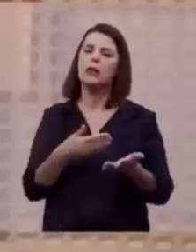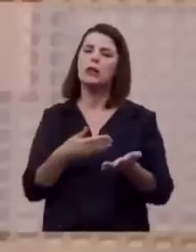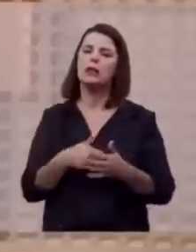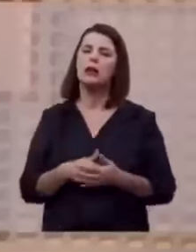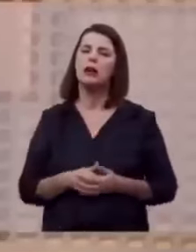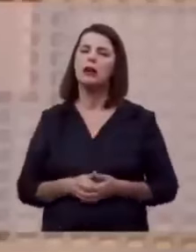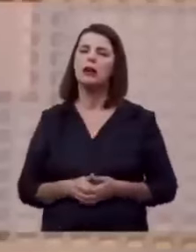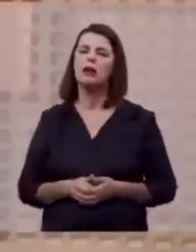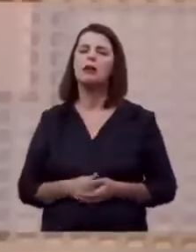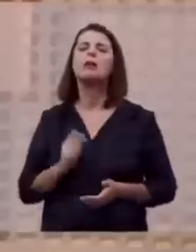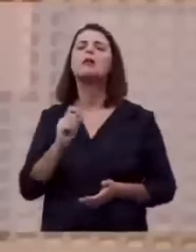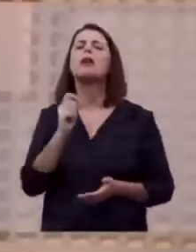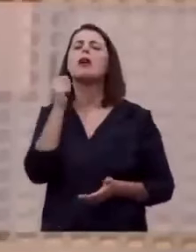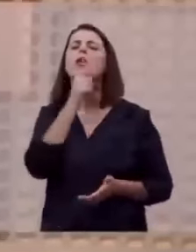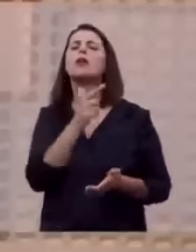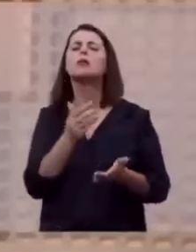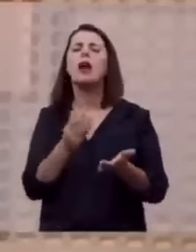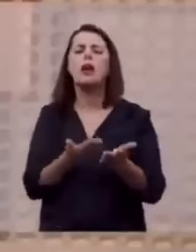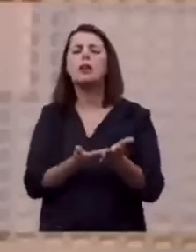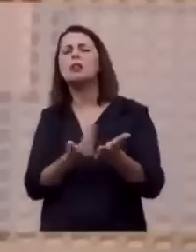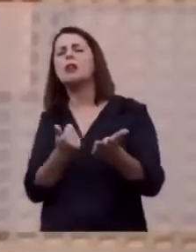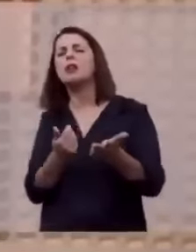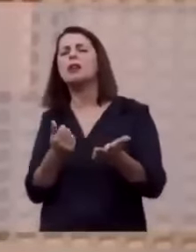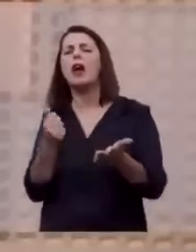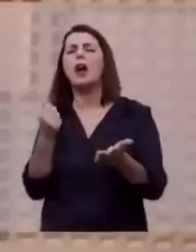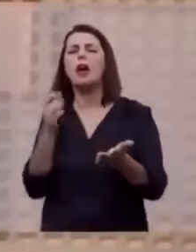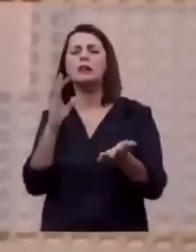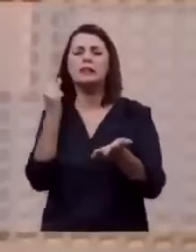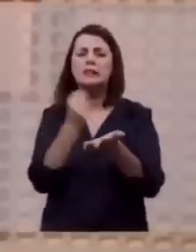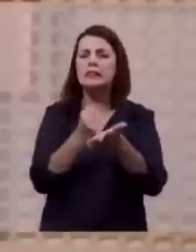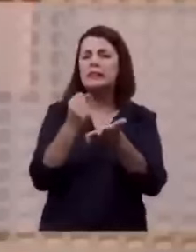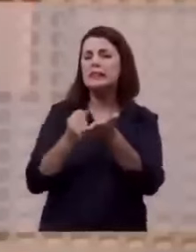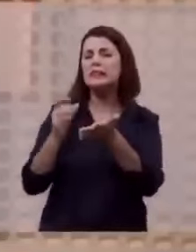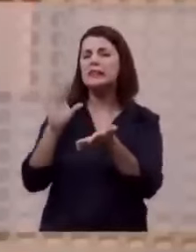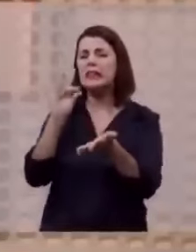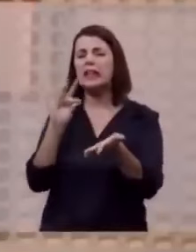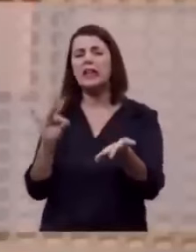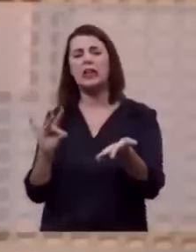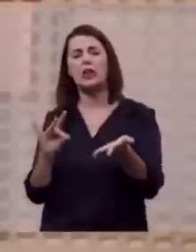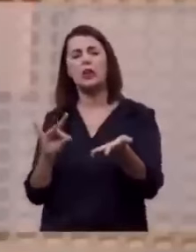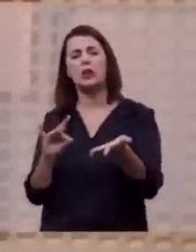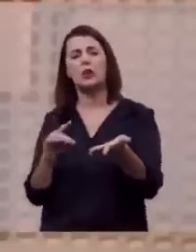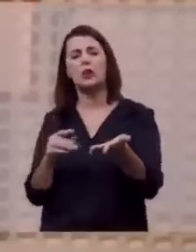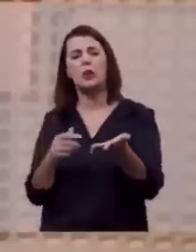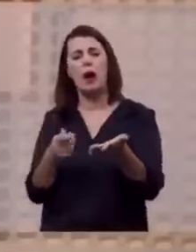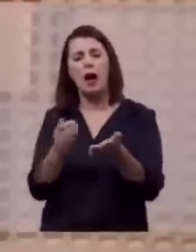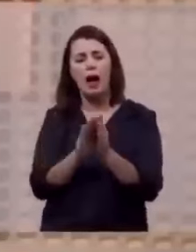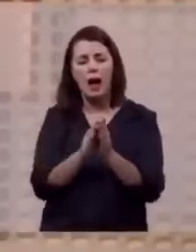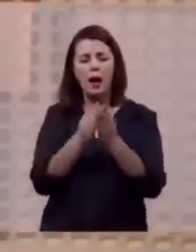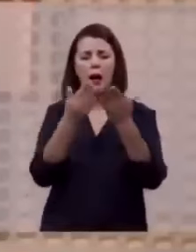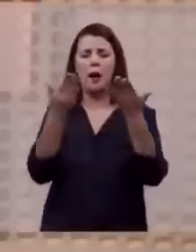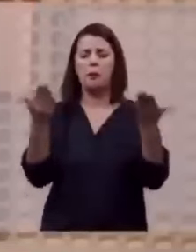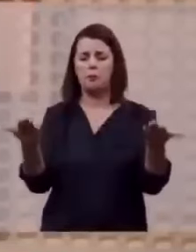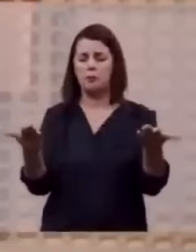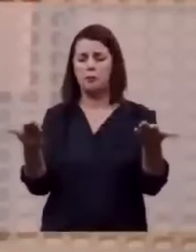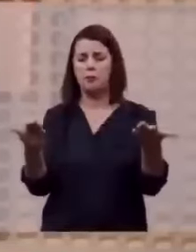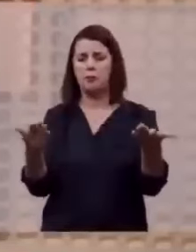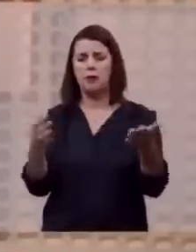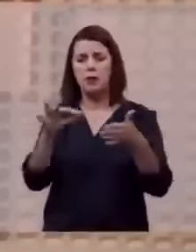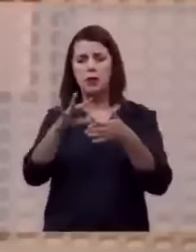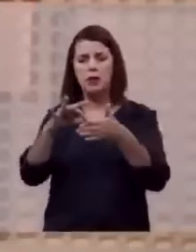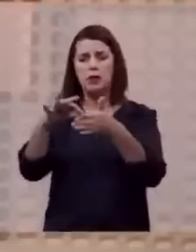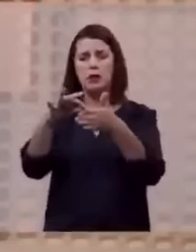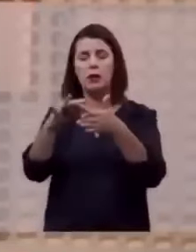Quem pode desatar estes selos? Quem pode abrir estes selos e dar rumo à história, conduzir a história?